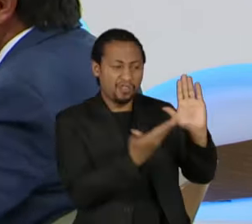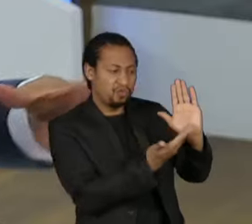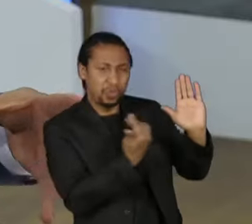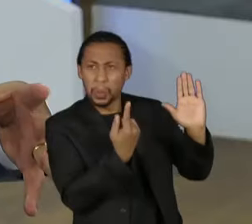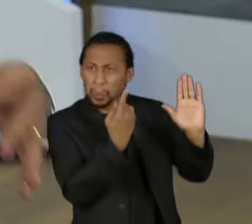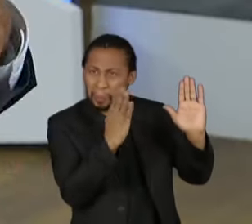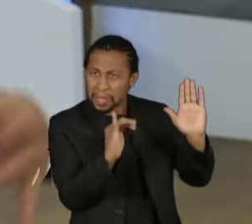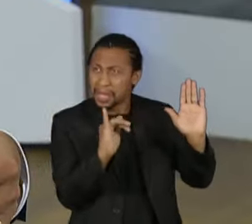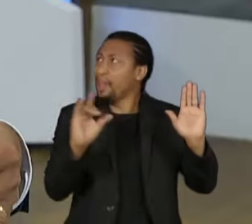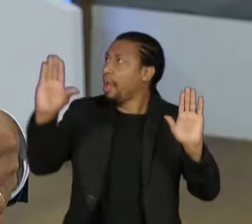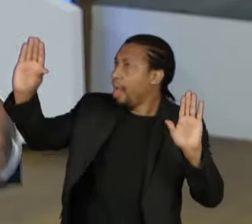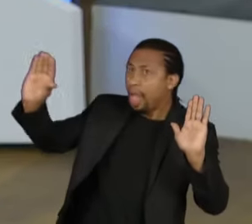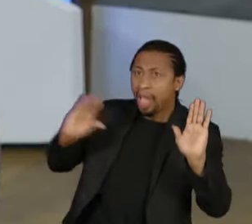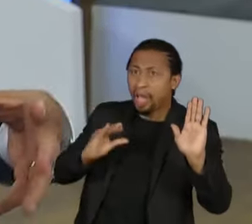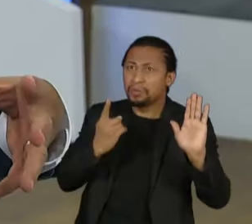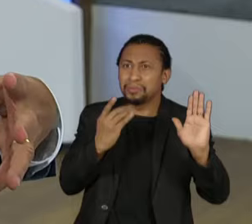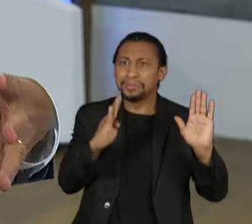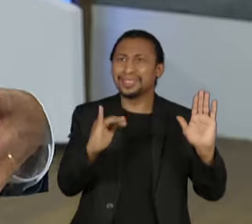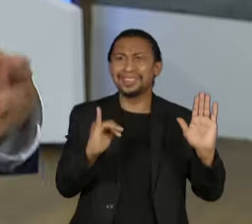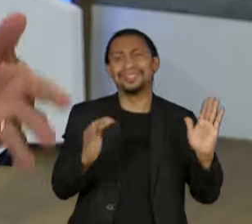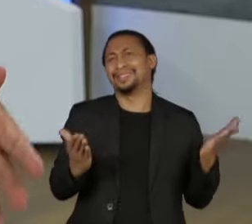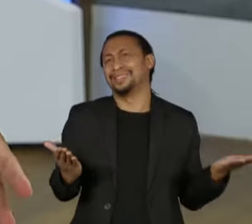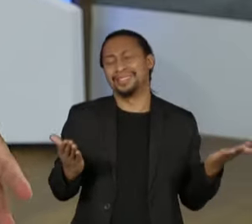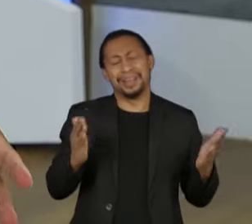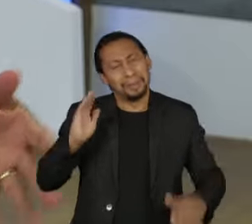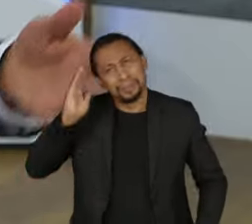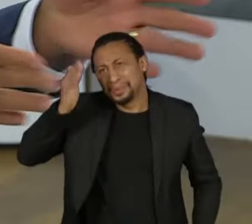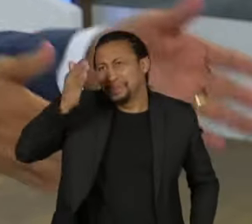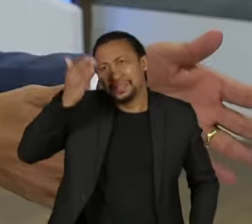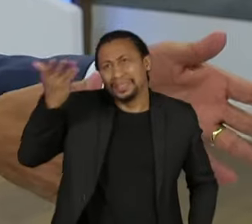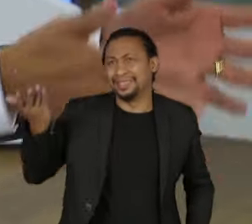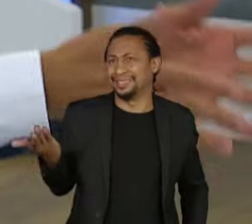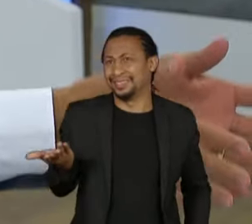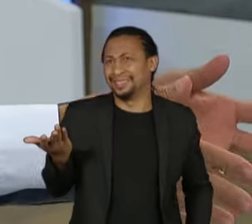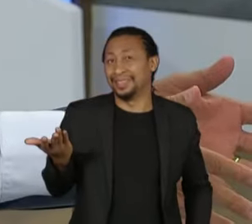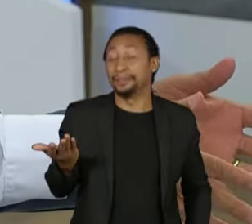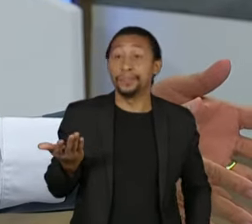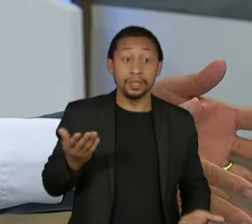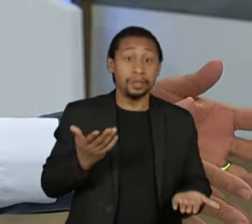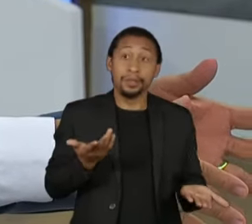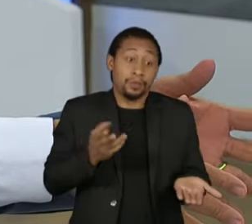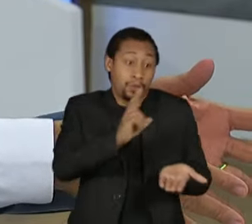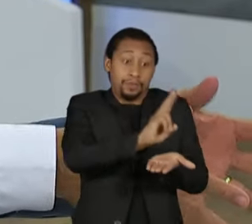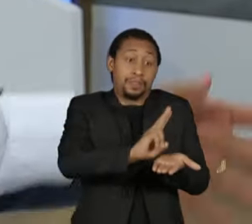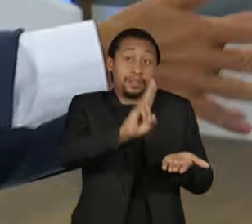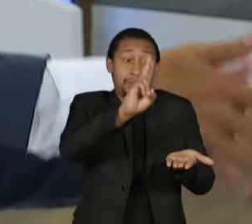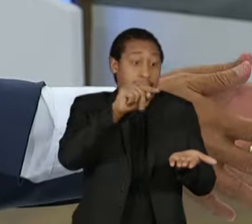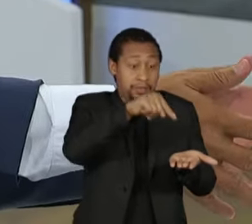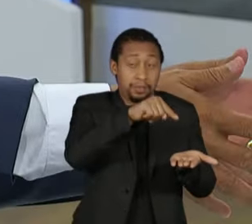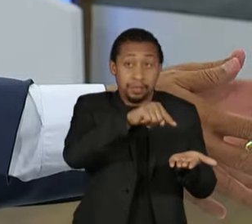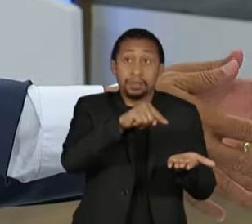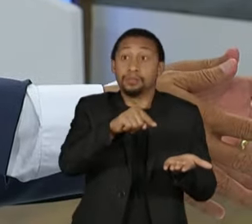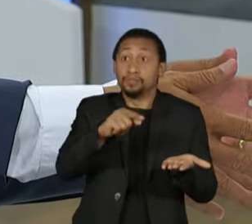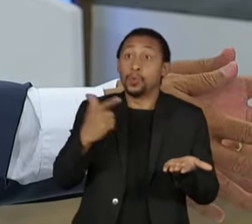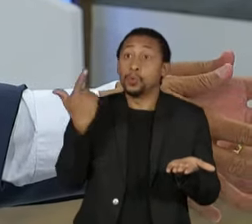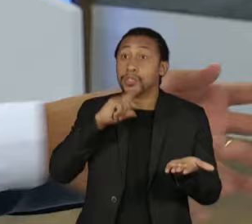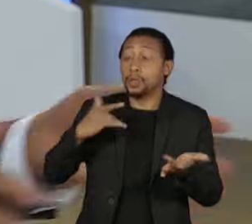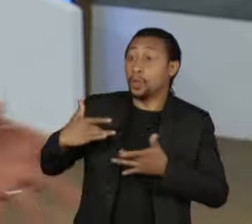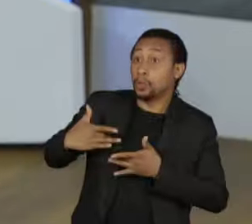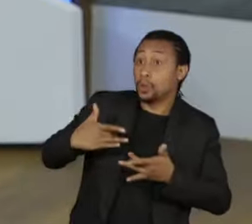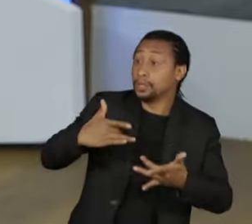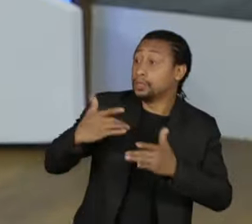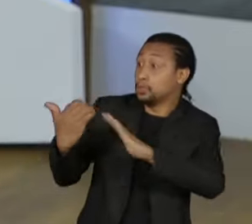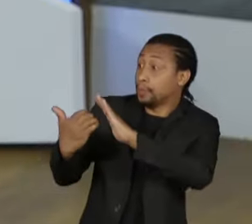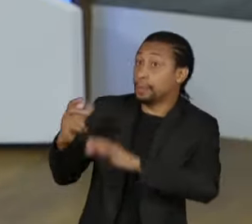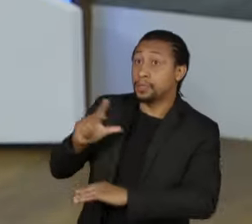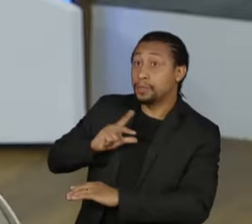Não tem outro nome, é burrice. Não faz sentido. Uma universidade que recebeu o dinheiro de uma empresa privada apoiando uma pesquisa